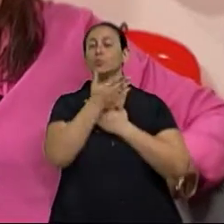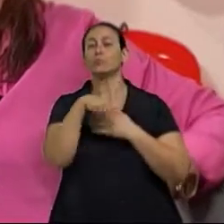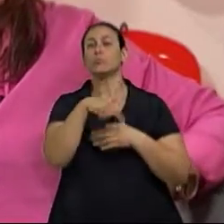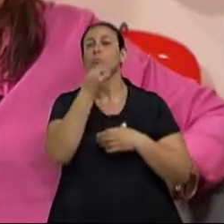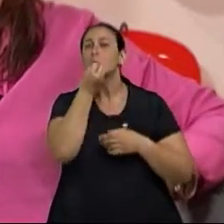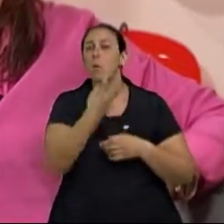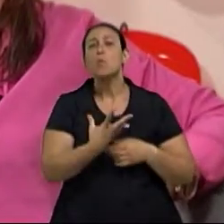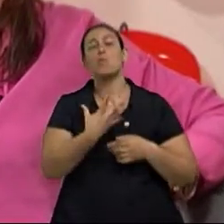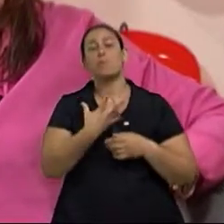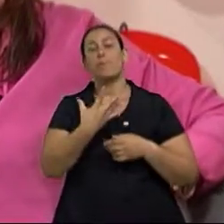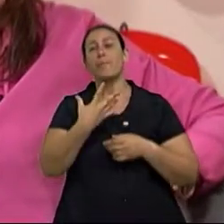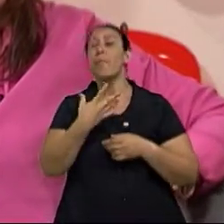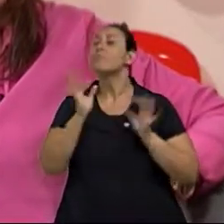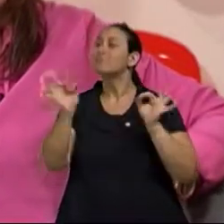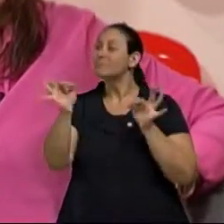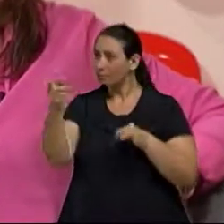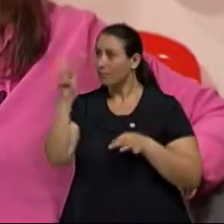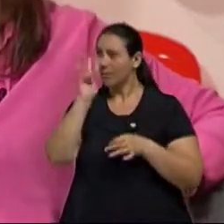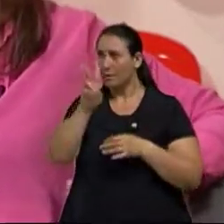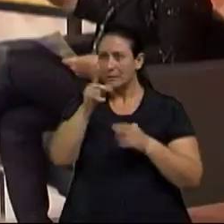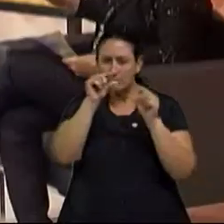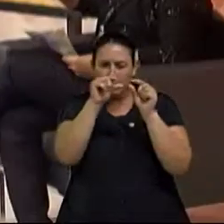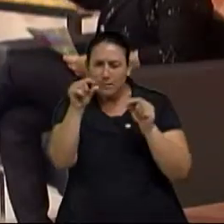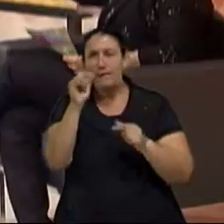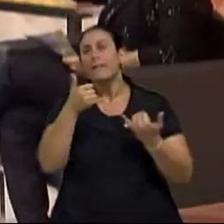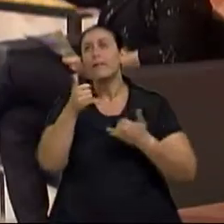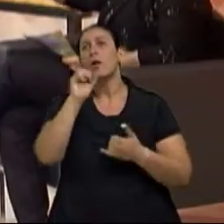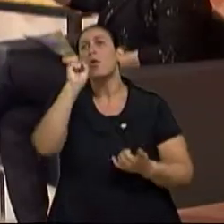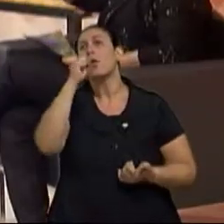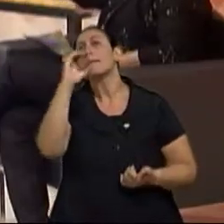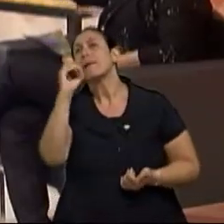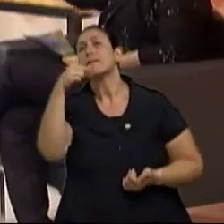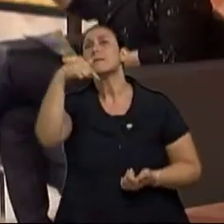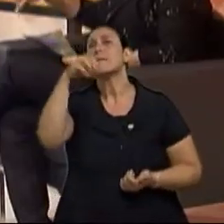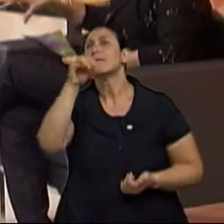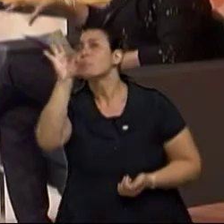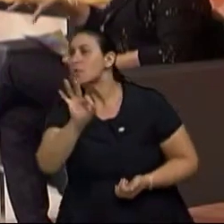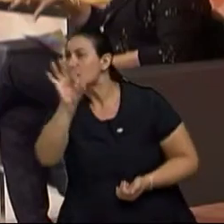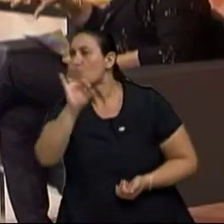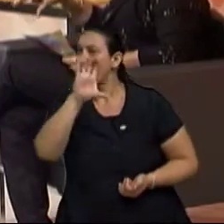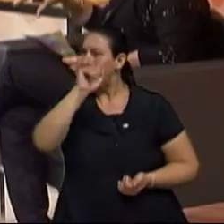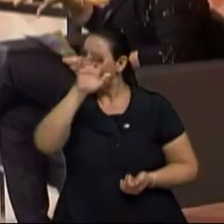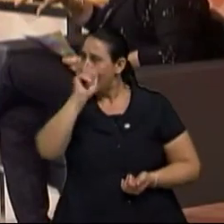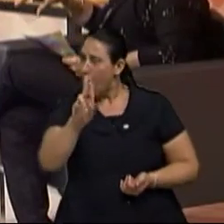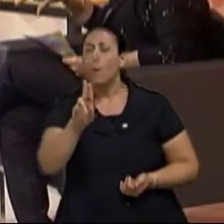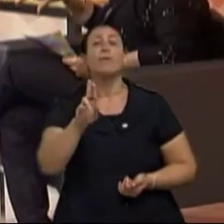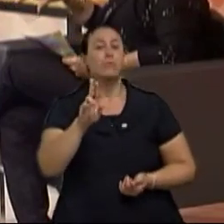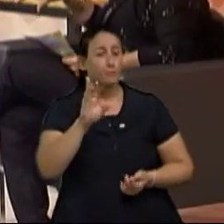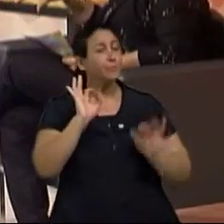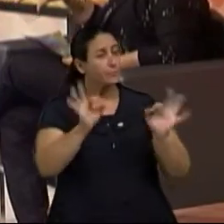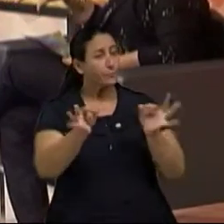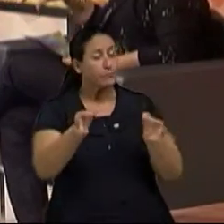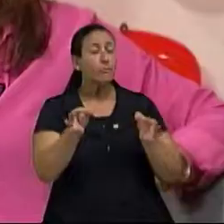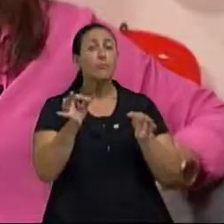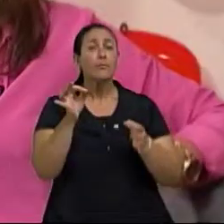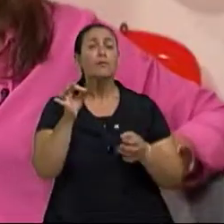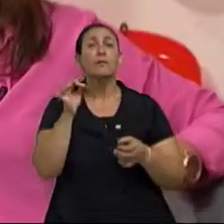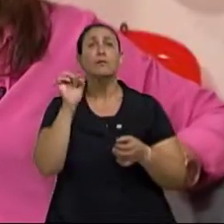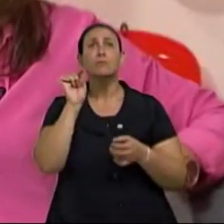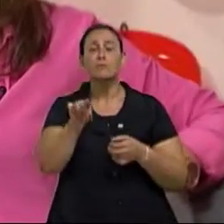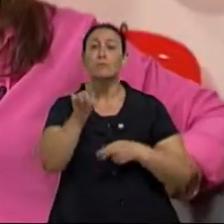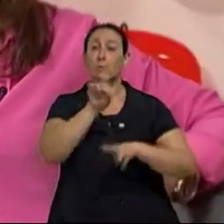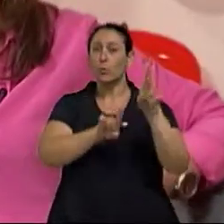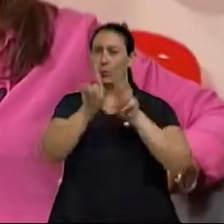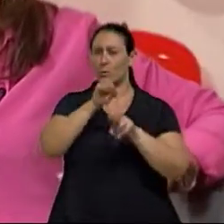intensidade de Que a gente vê no rótulo, 80%, 70%, 60% de cacau. Então, há